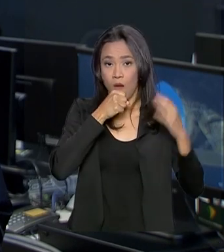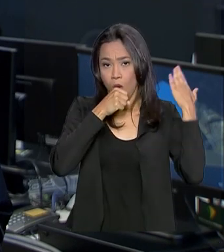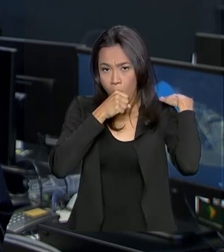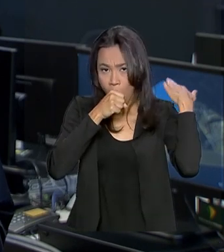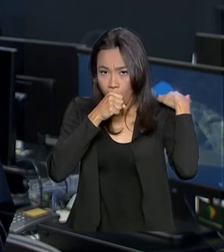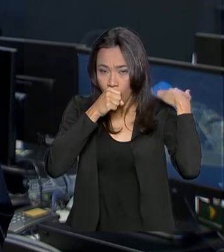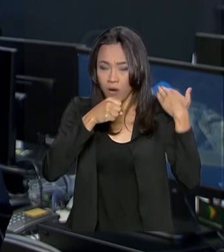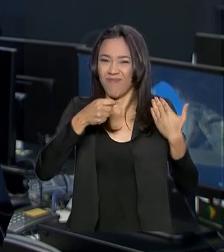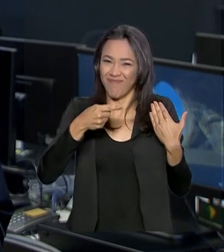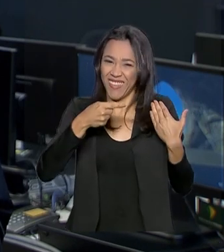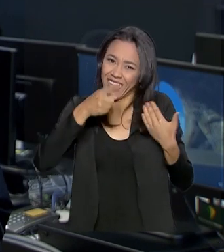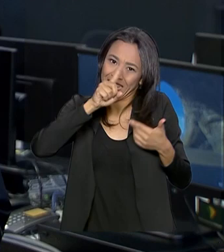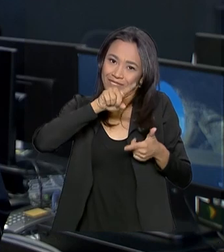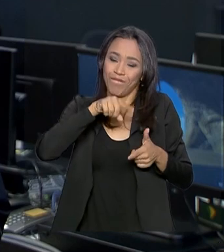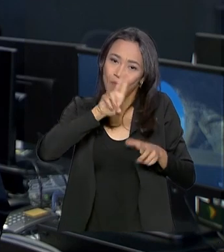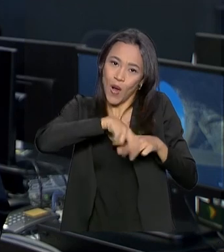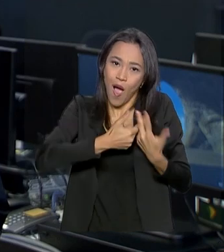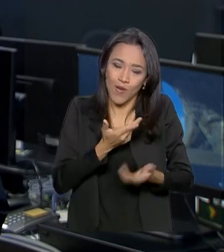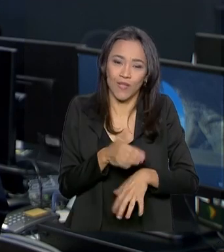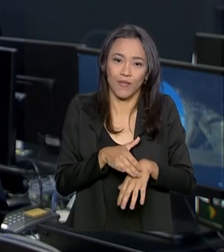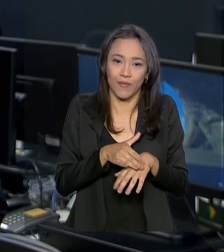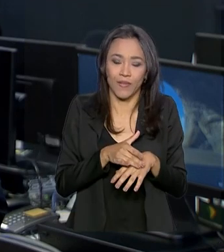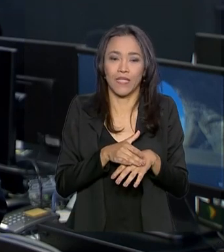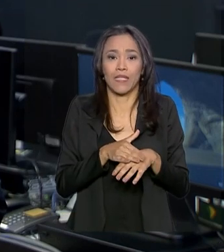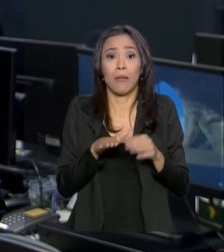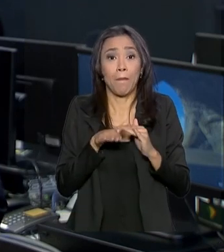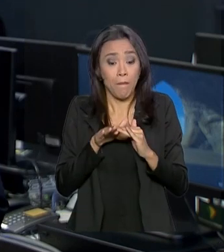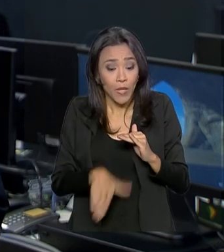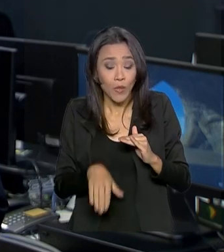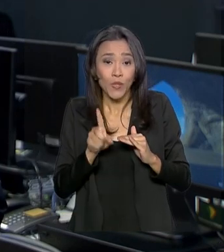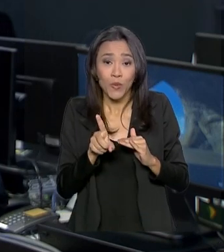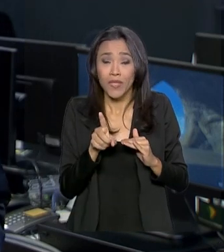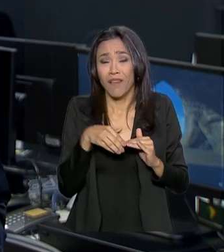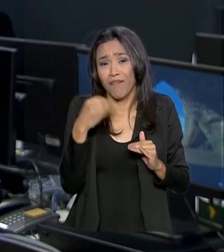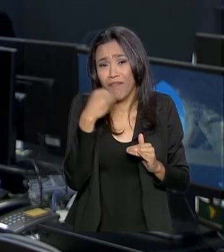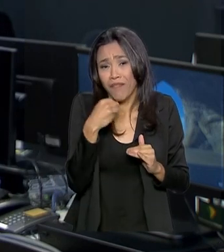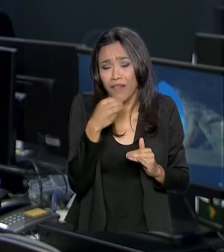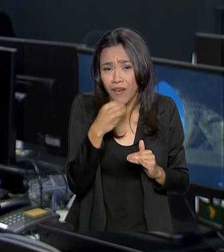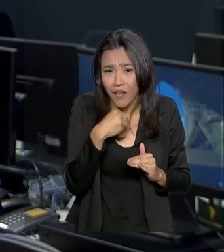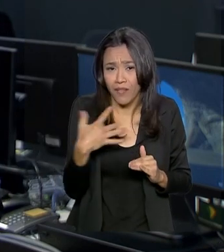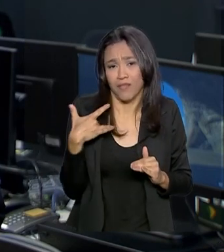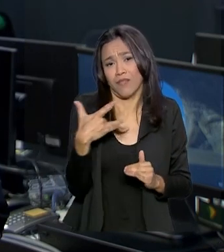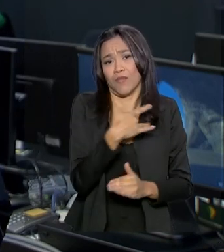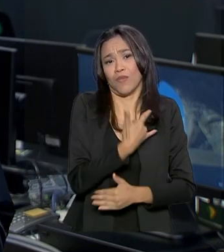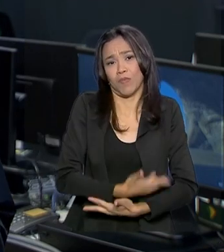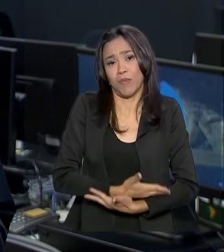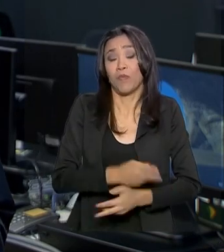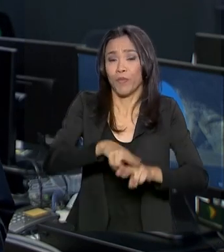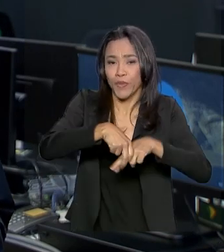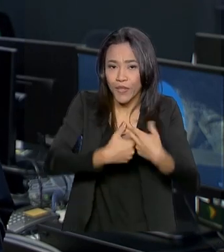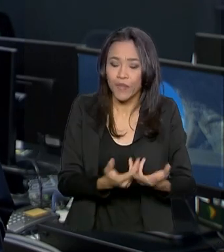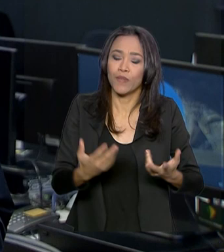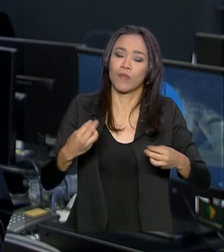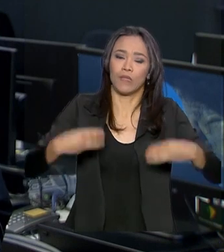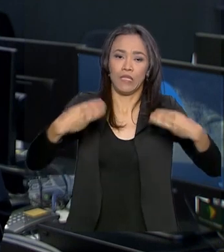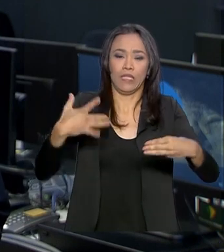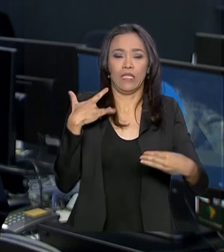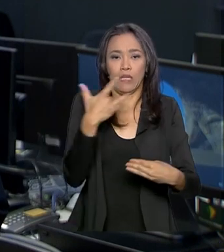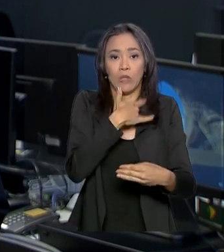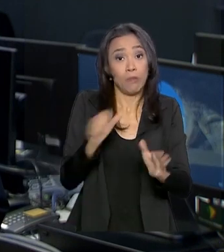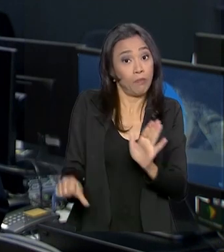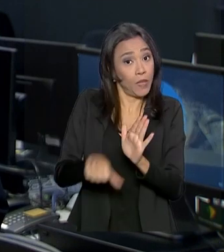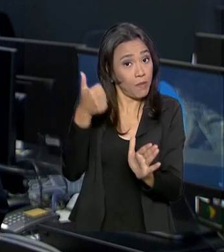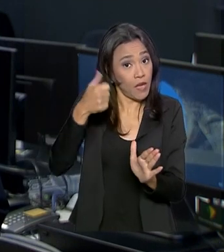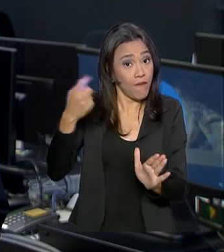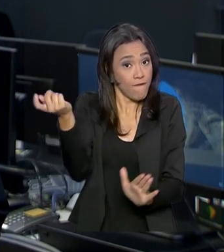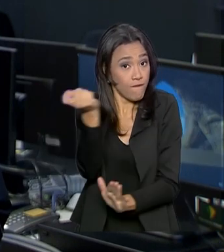complicações da doença. A faixa etária de menores de um ano é a mais vulnerável. E por isso o Ministério da Saúde determinou a primeira vacinação aos